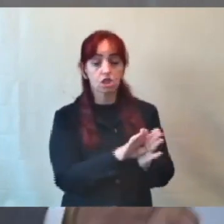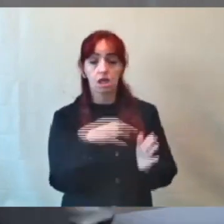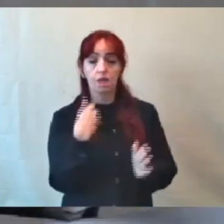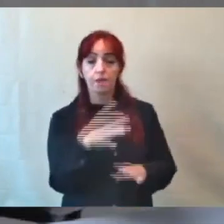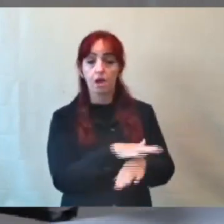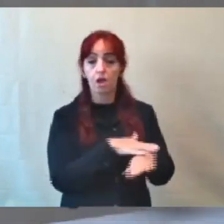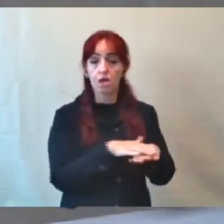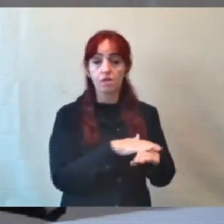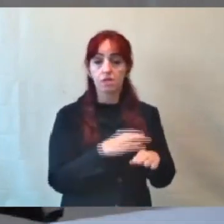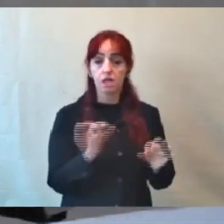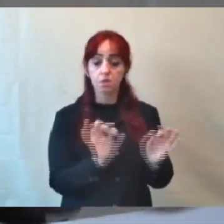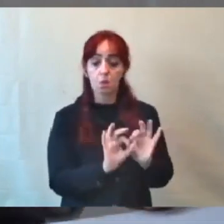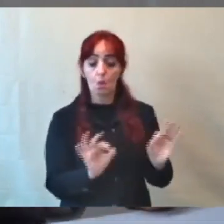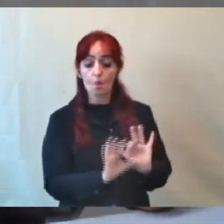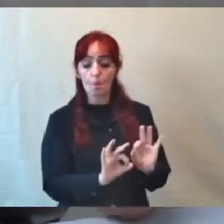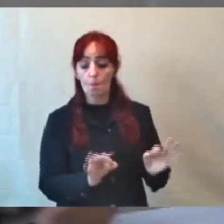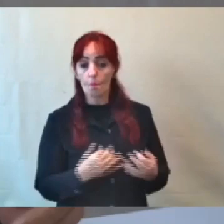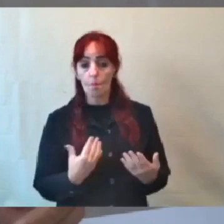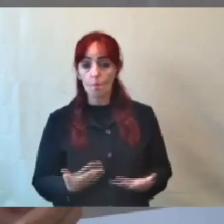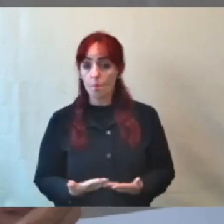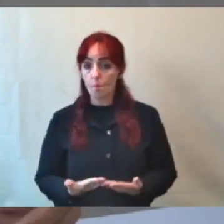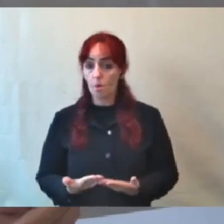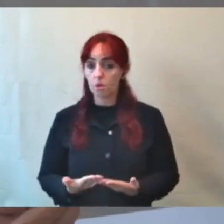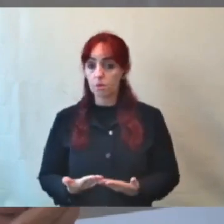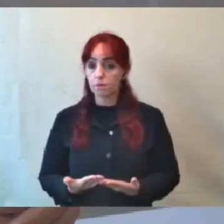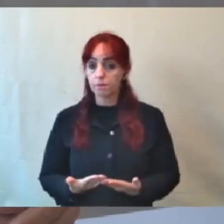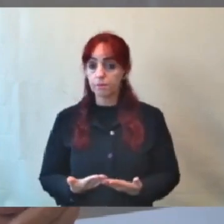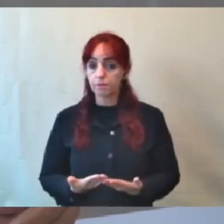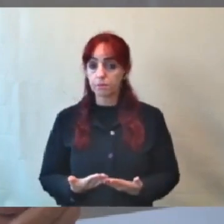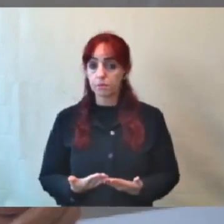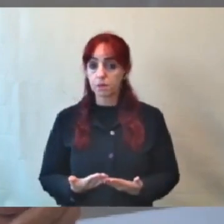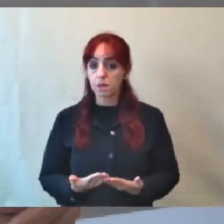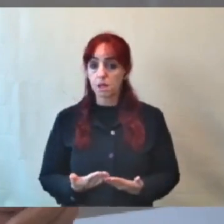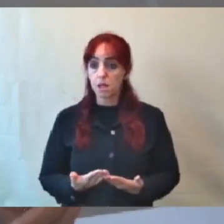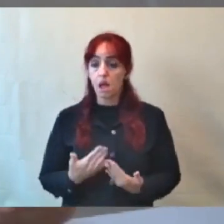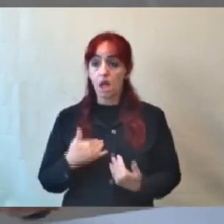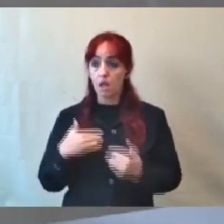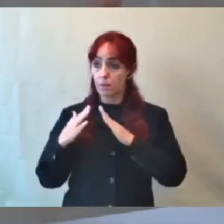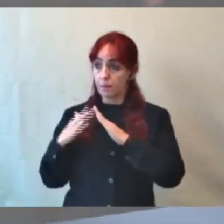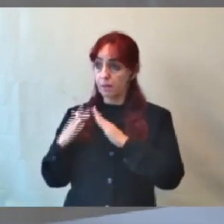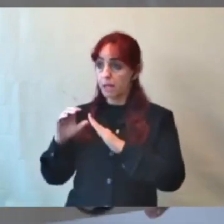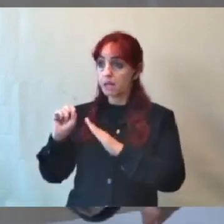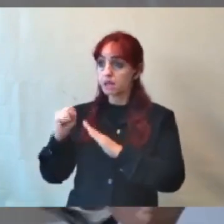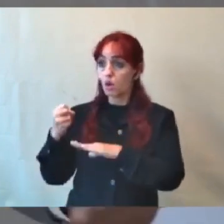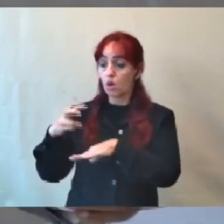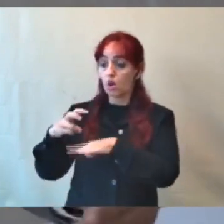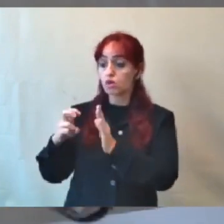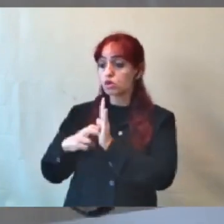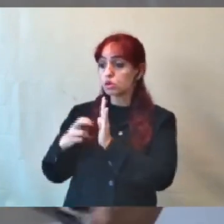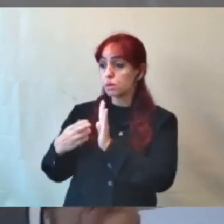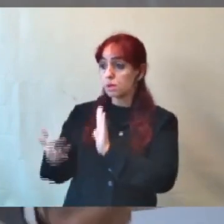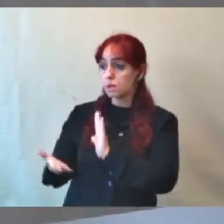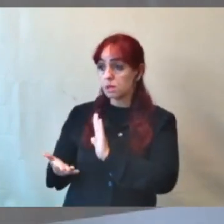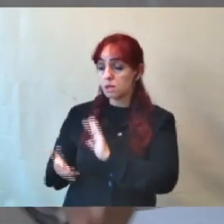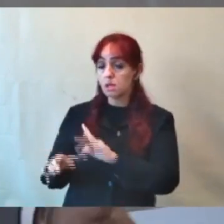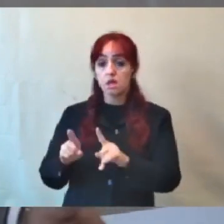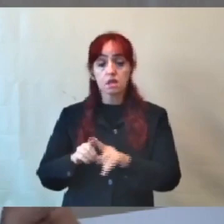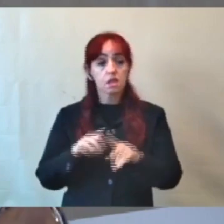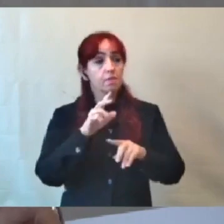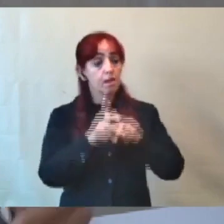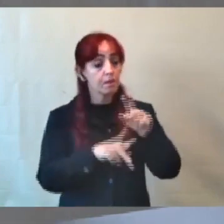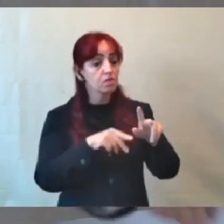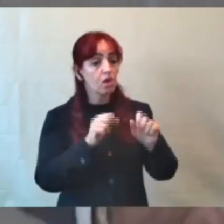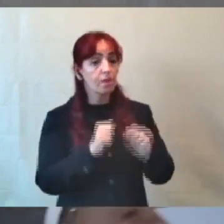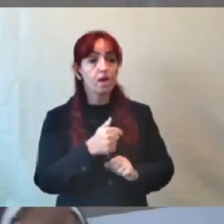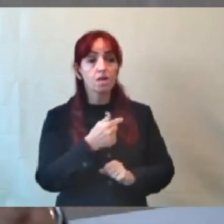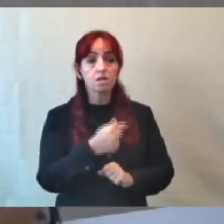para eu chegar aqui, tive que sair oito horas da manhã para chegar agora aqui. E quantas pessoas que poderiam ter saído de casa sete, oito horas, para estar